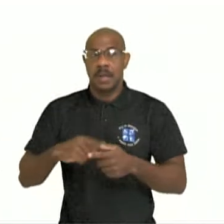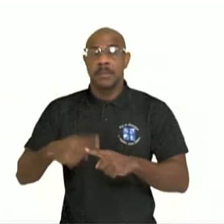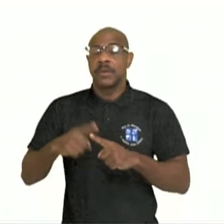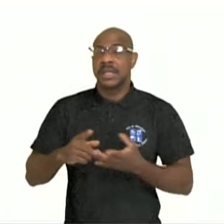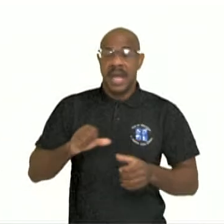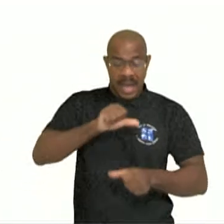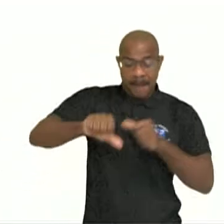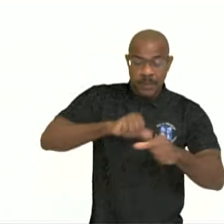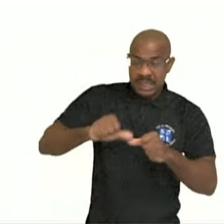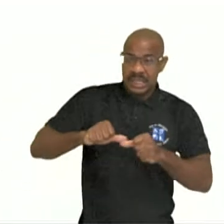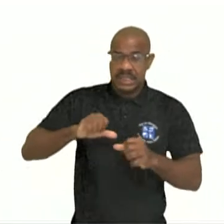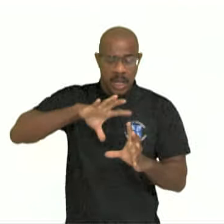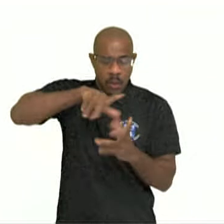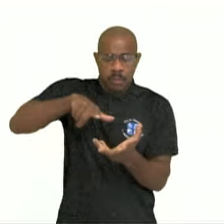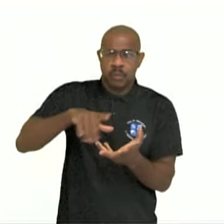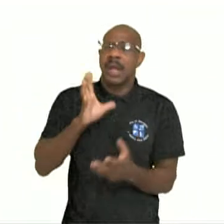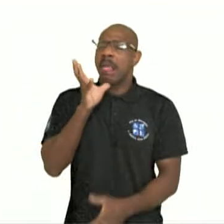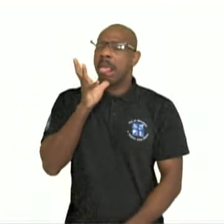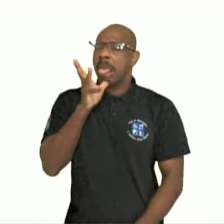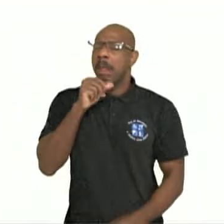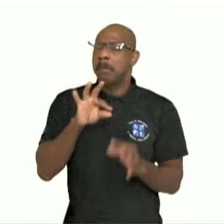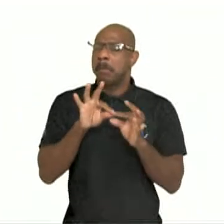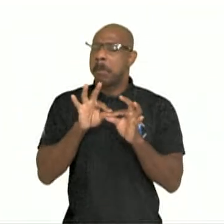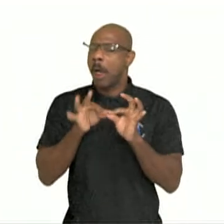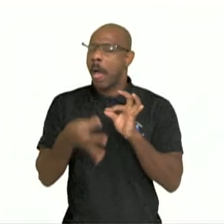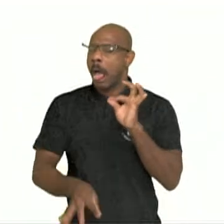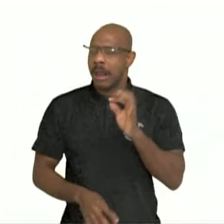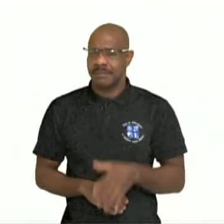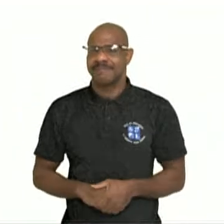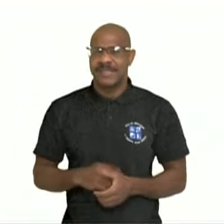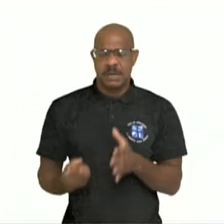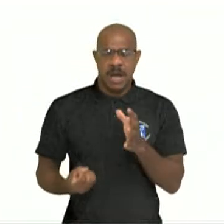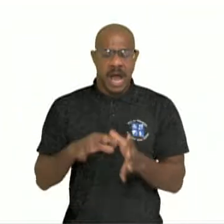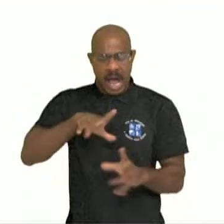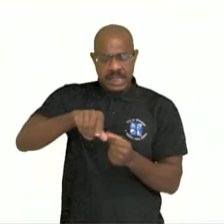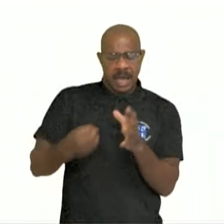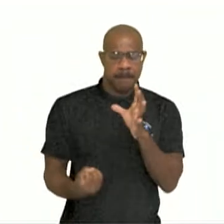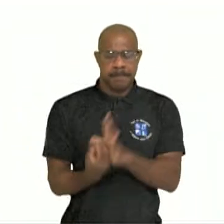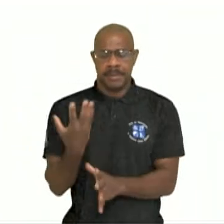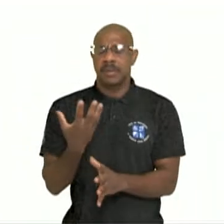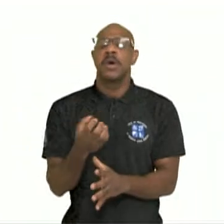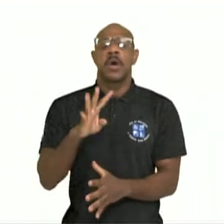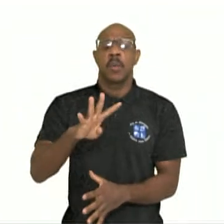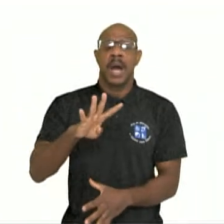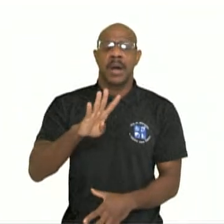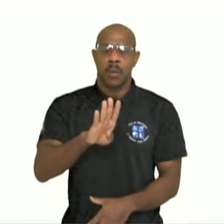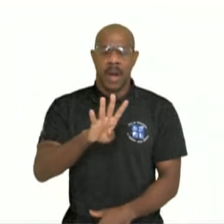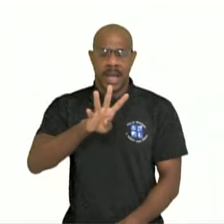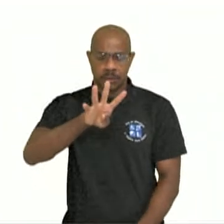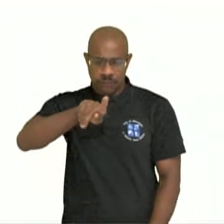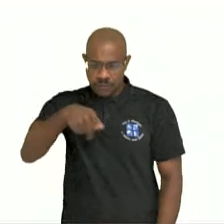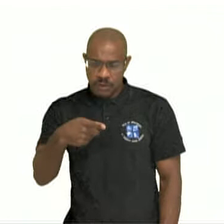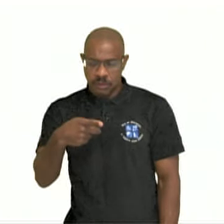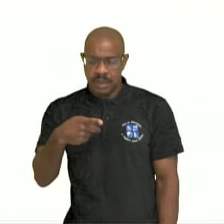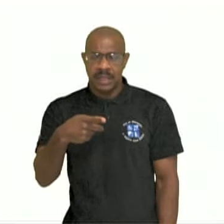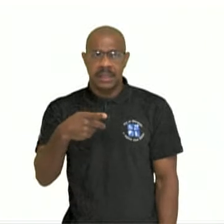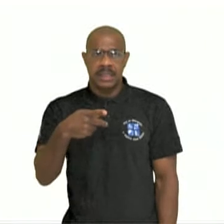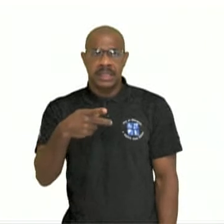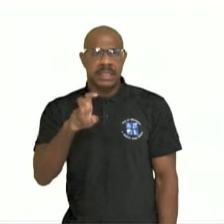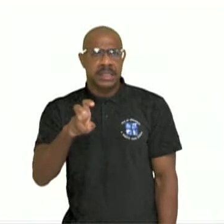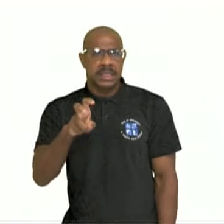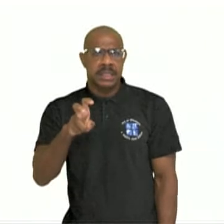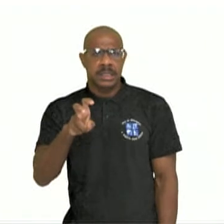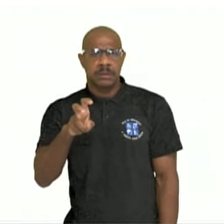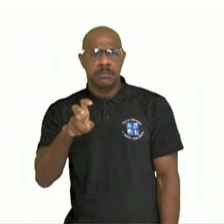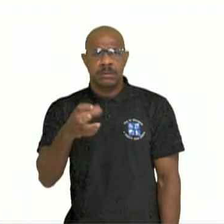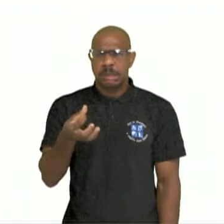demoradas. Então desde que a Terra surgiu há 4,6 bilhões de anos, que é a idade do nosso planeta, muitas